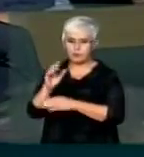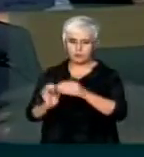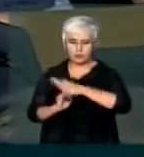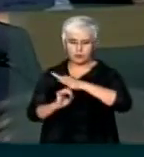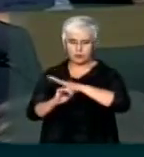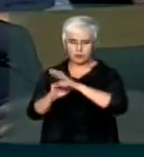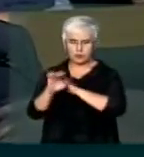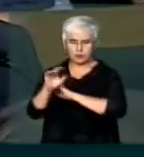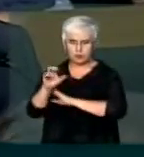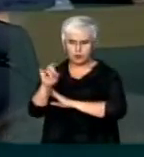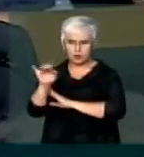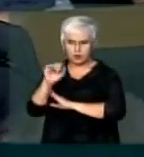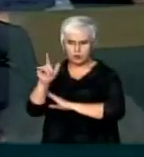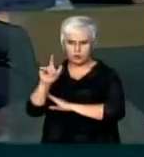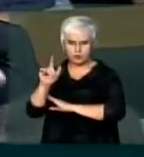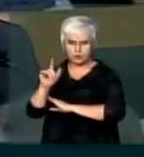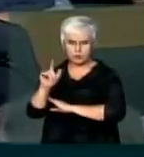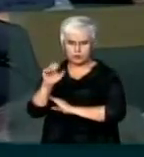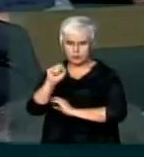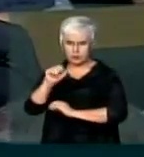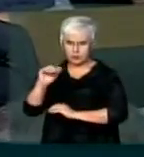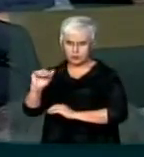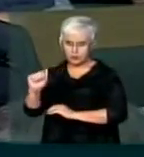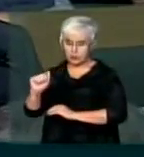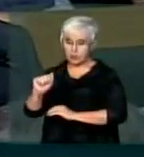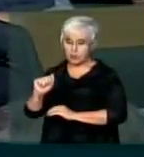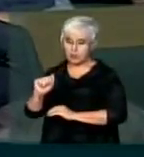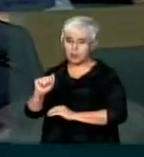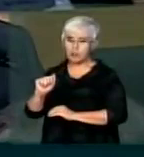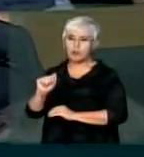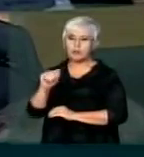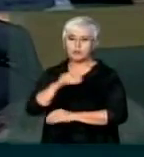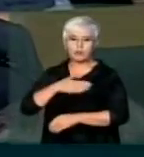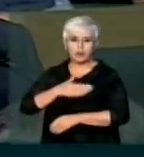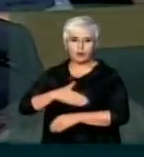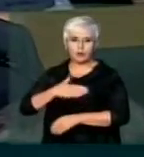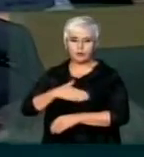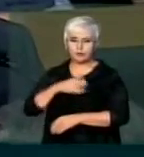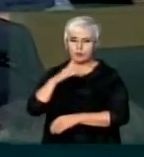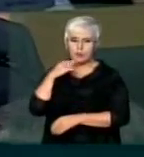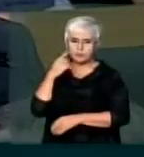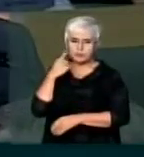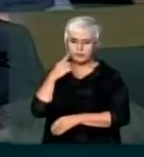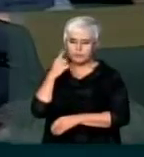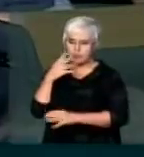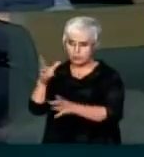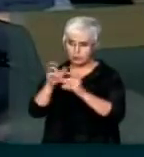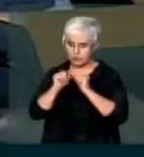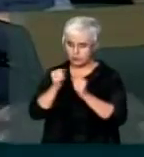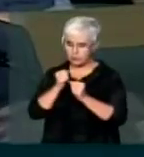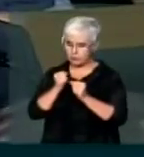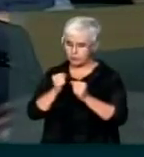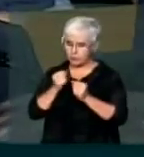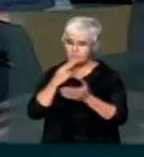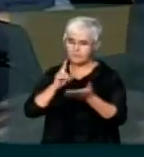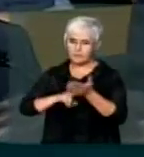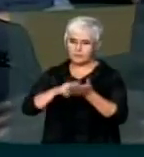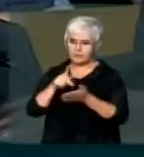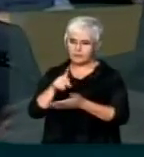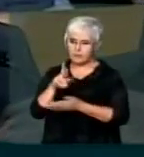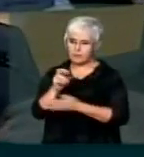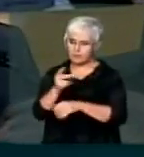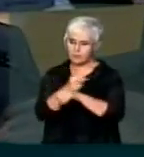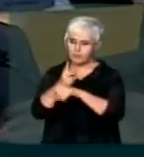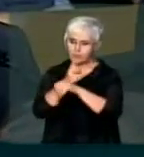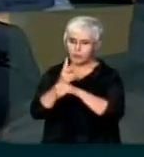Sociedade Anônima. Em 28 de agosto, o advogado Marcelo Oliveira Mello recebeu uma procuração para representar e